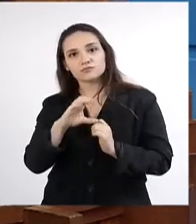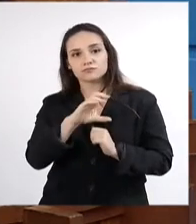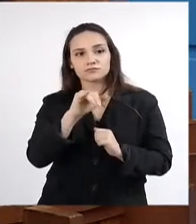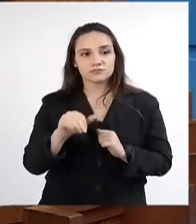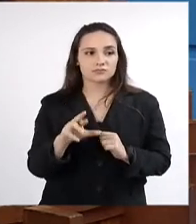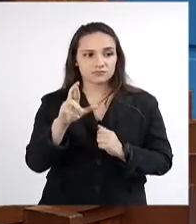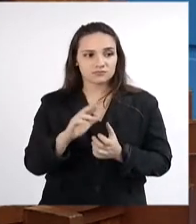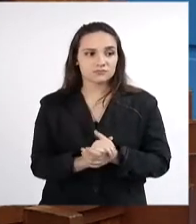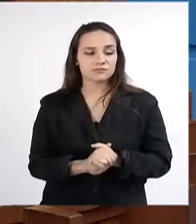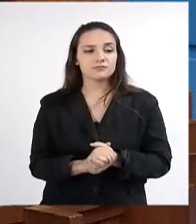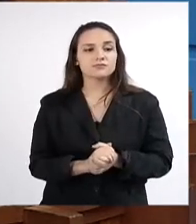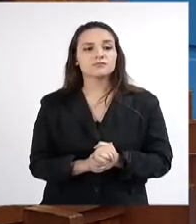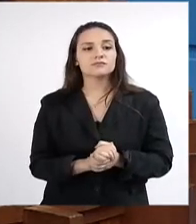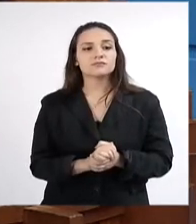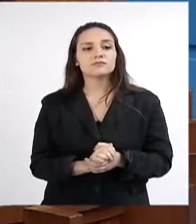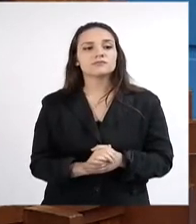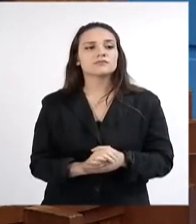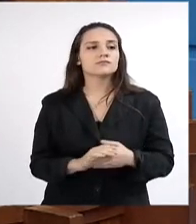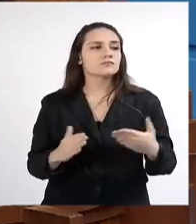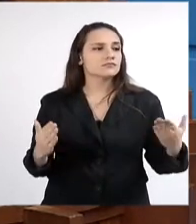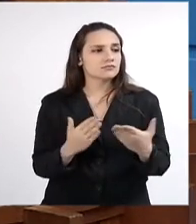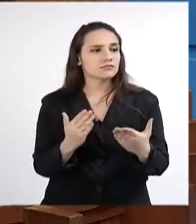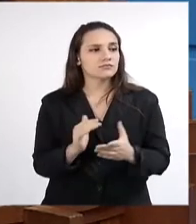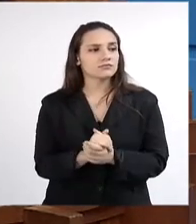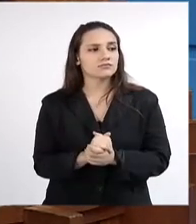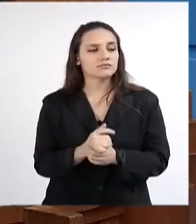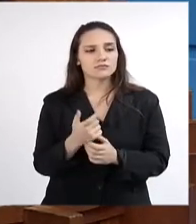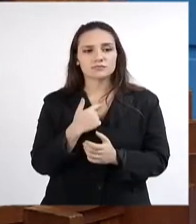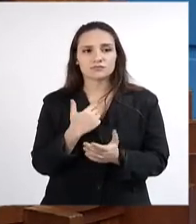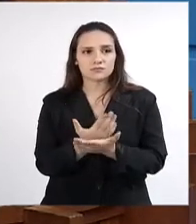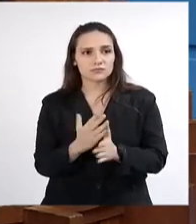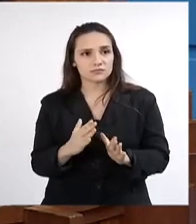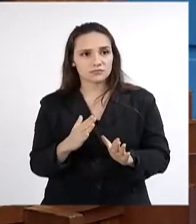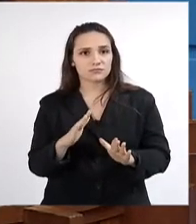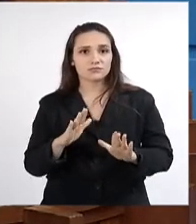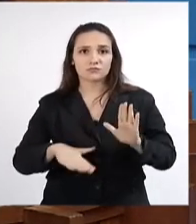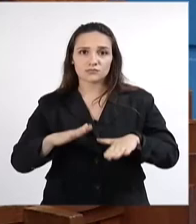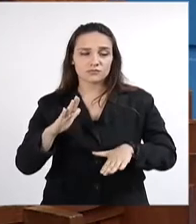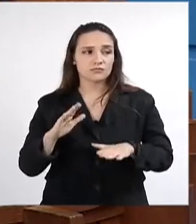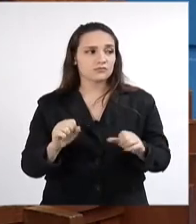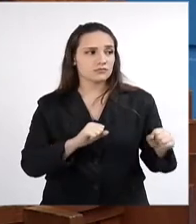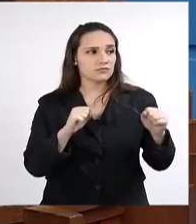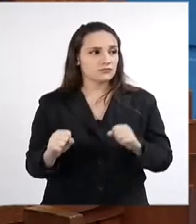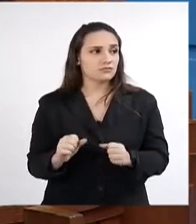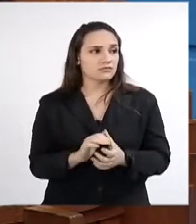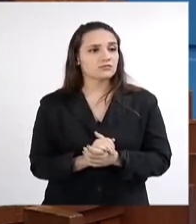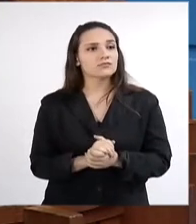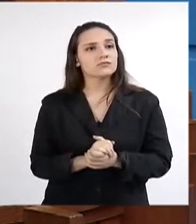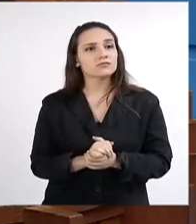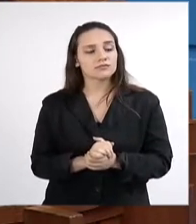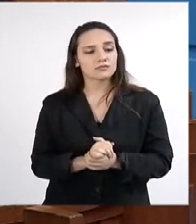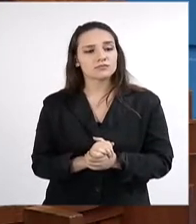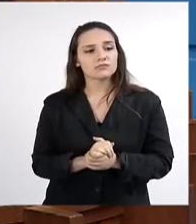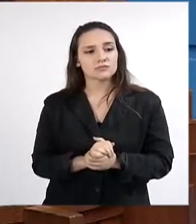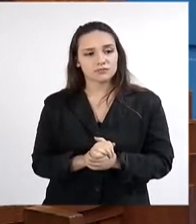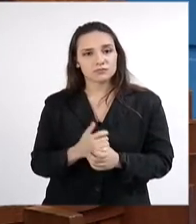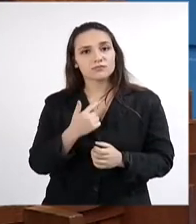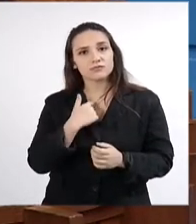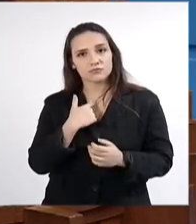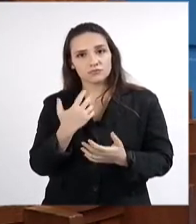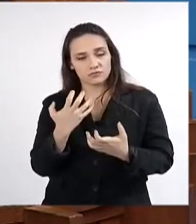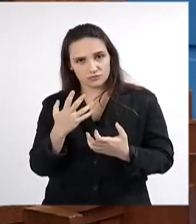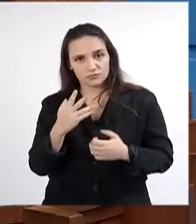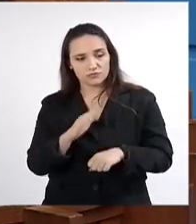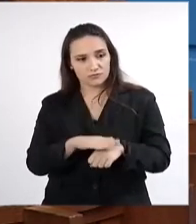num ato de grandeza, renuncio a qualquer tipo de poder para, no meu lugar, fortalecer sempre a atuação individual de vossas